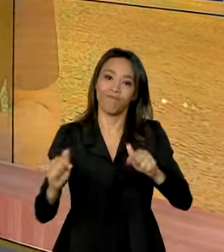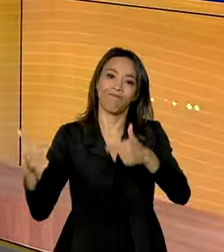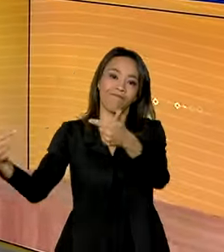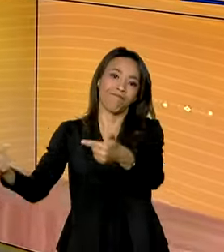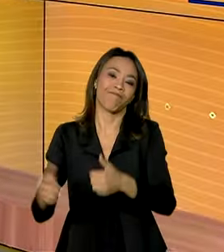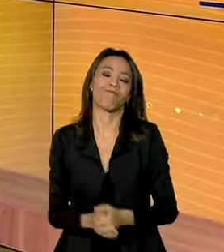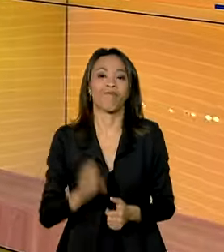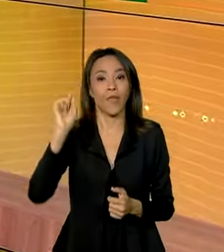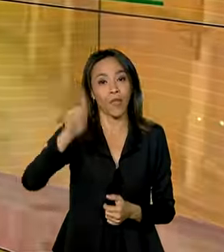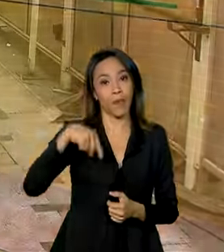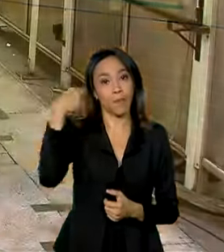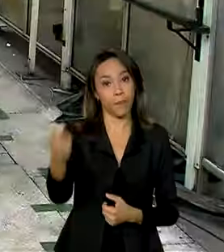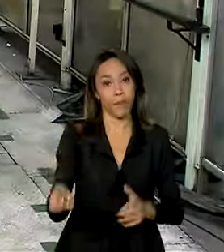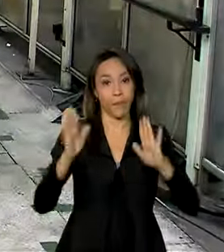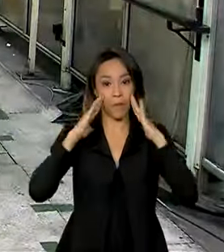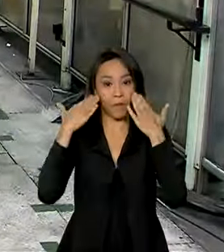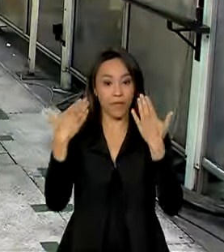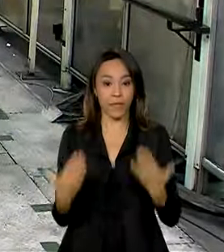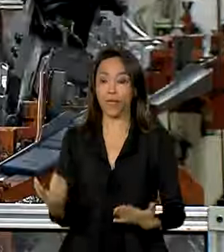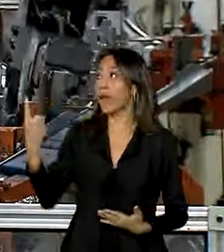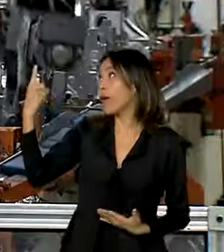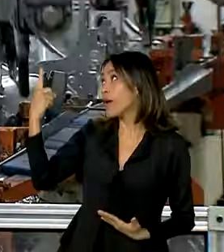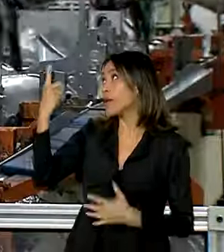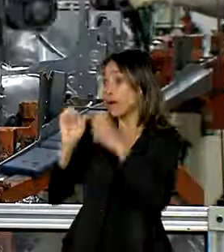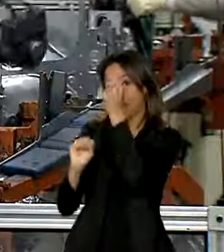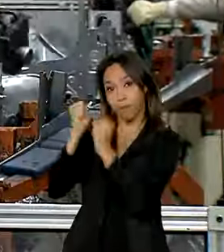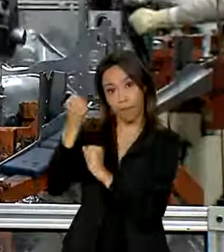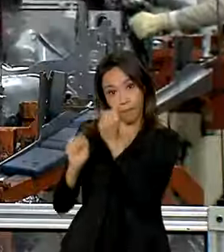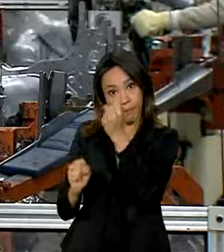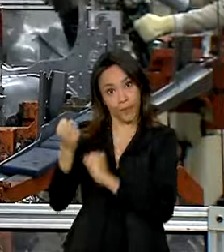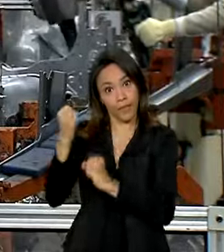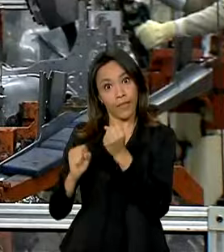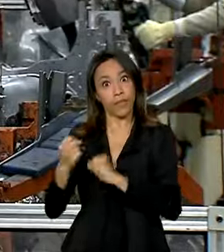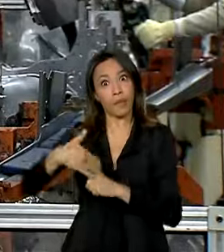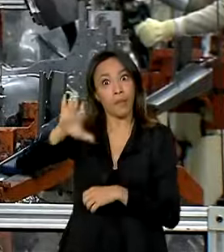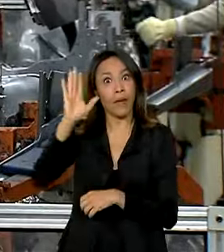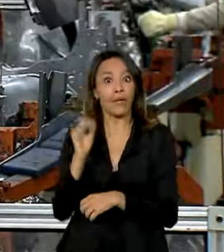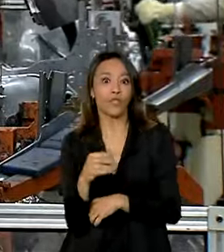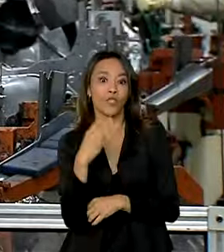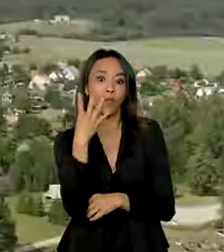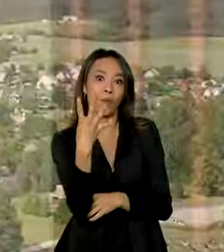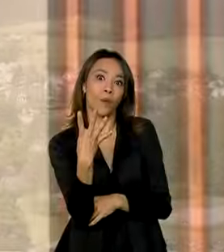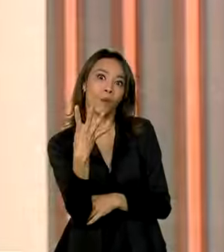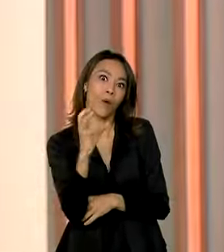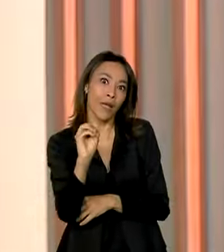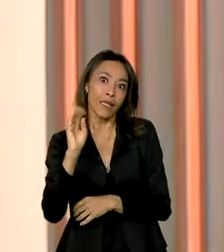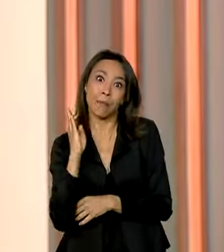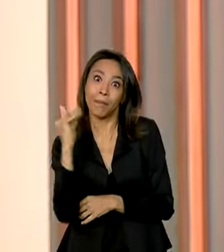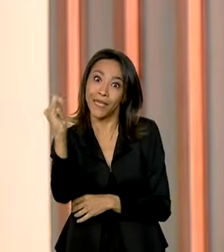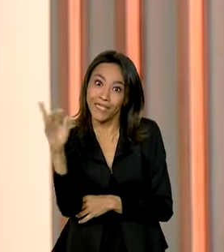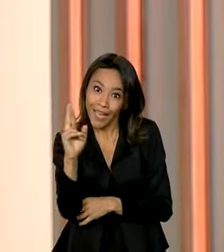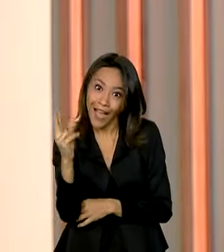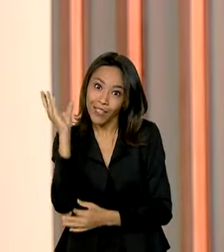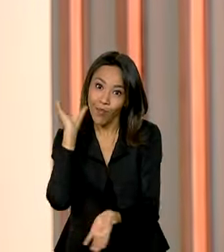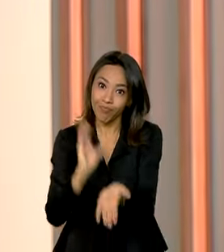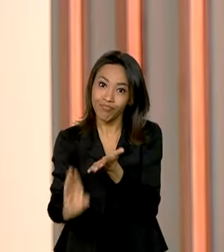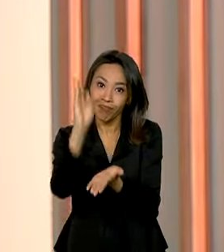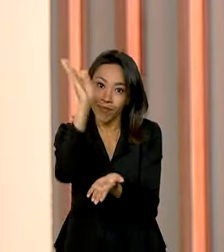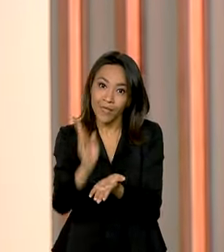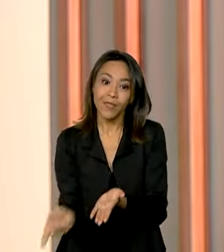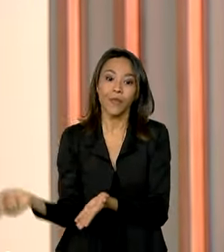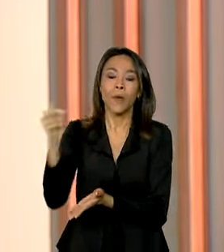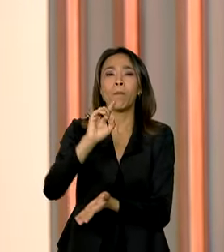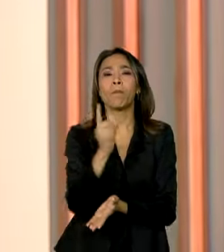No próximo bloco, o Ronda anuncia investimentos no Brasil de mais de 4 bilhões de reais. E São Paulo recebe o primeiro